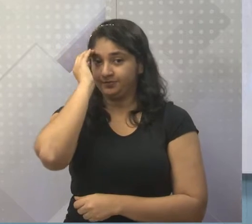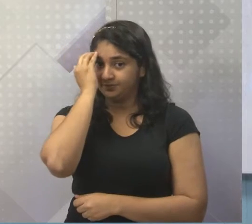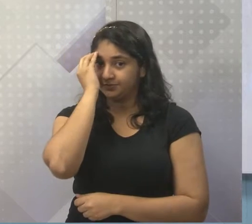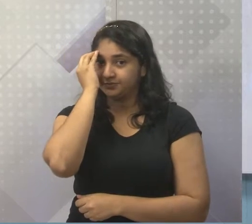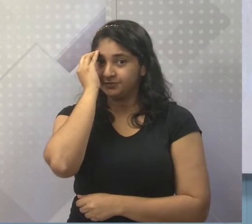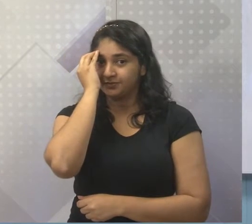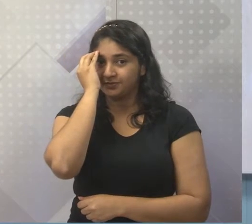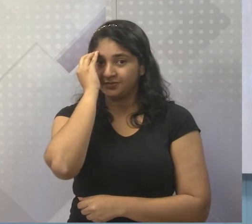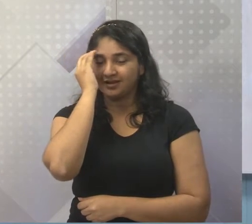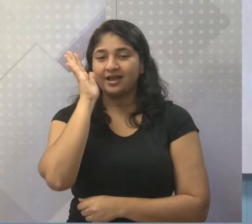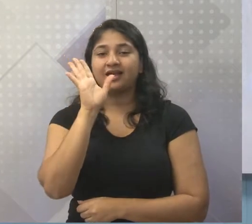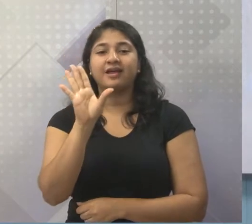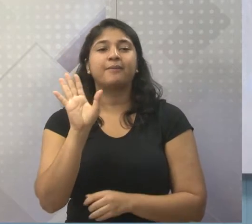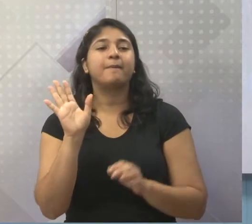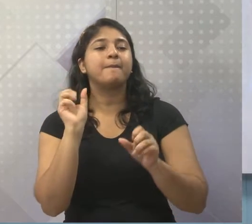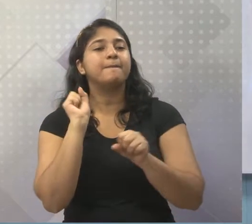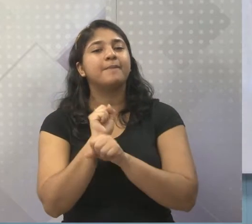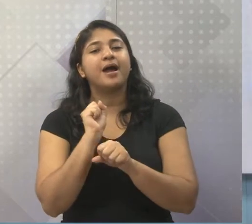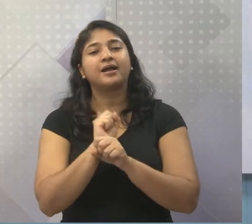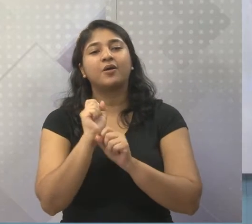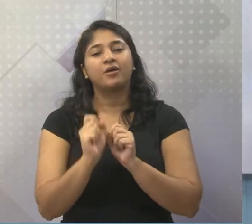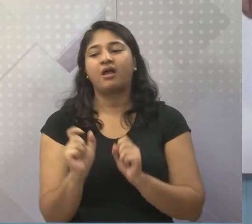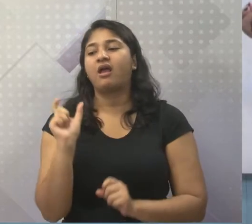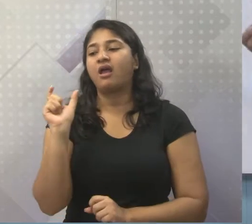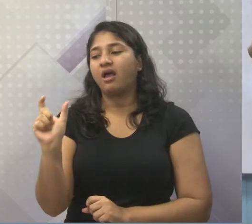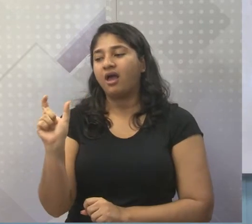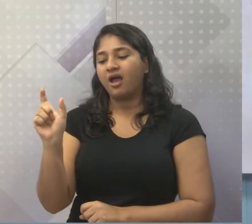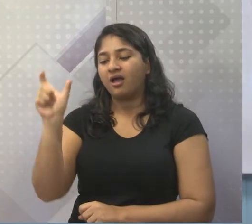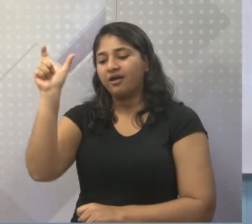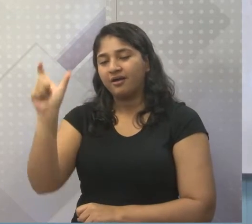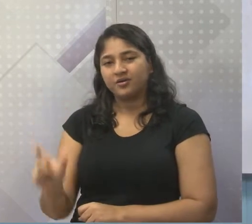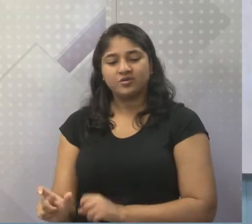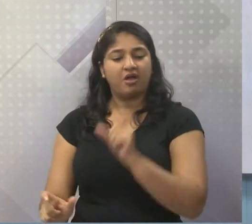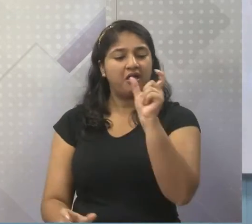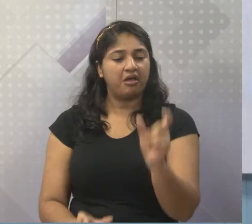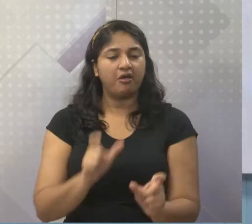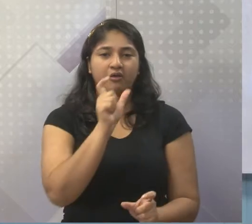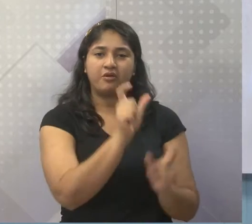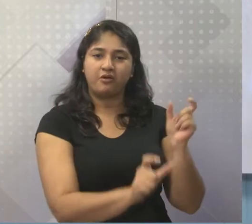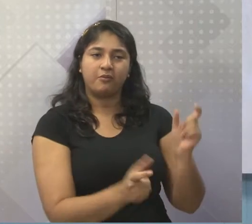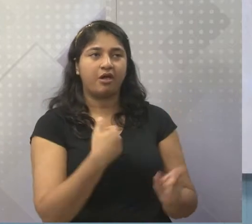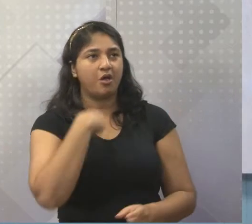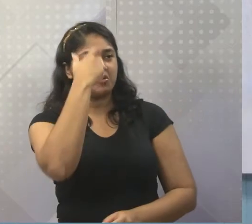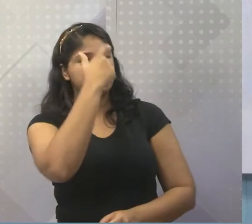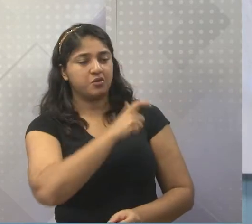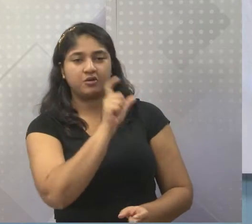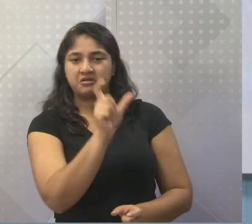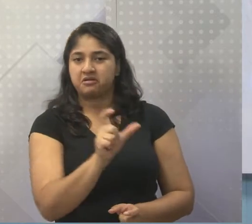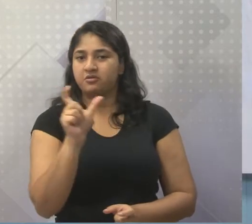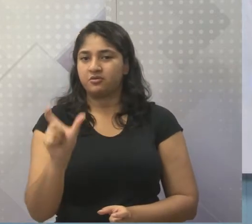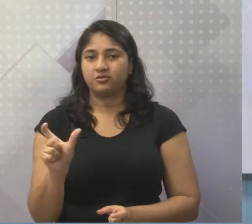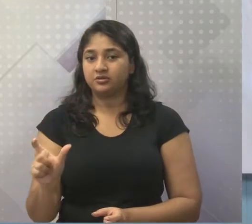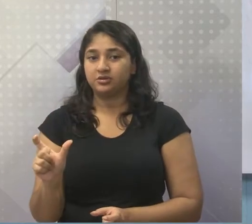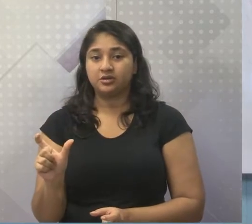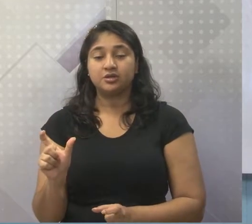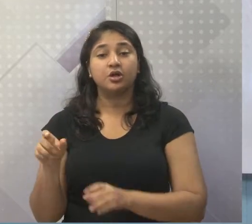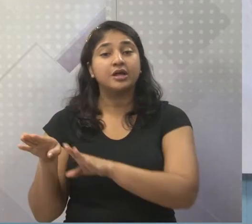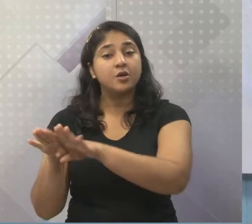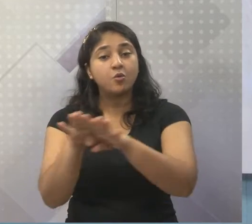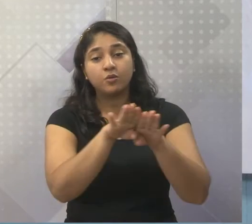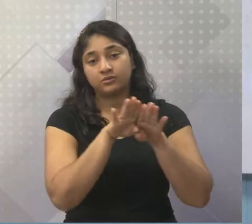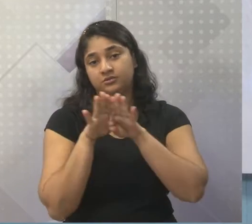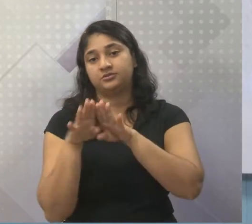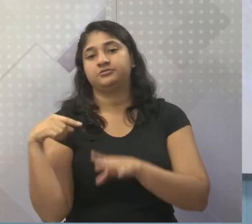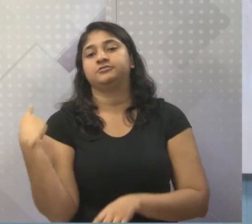E deixar de usar essas classificações. Fulano é isso, ciclano é aquilo, eu sou isso, você é aquilo. Não, somos todos iguais.